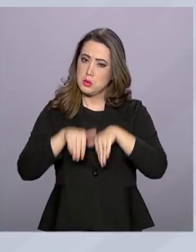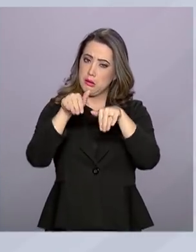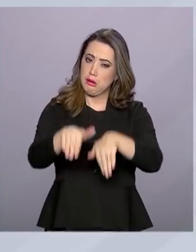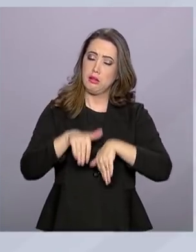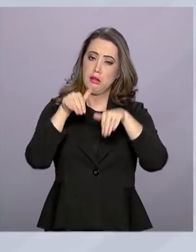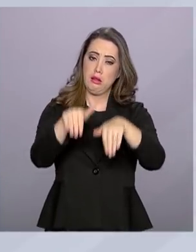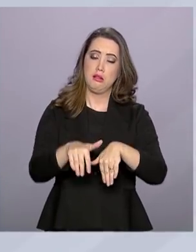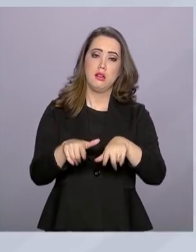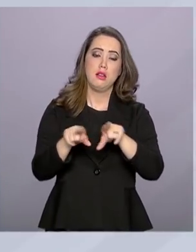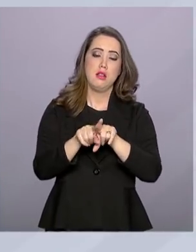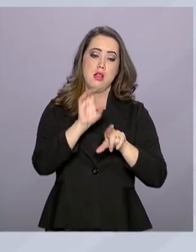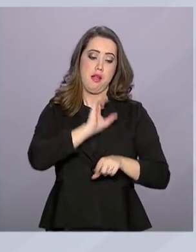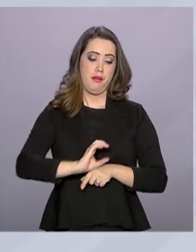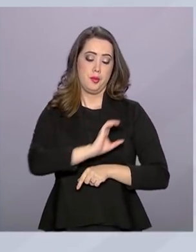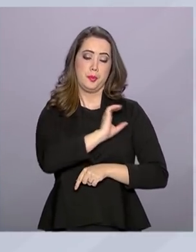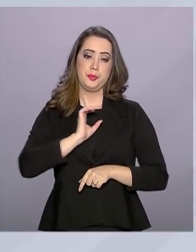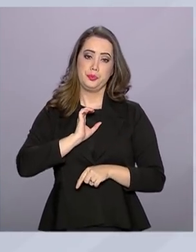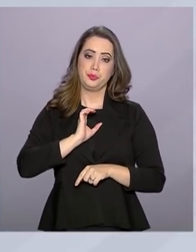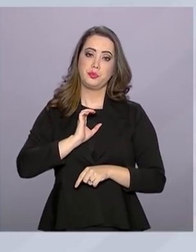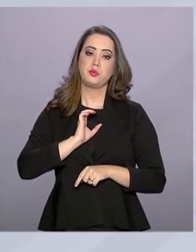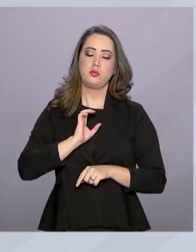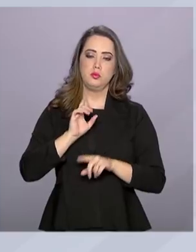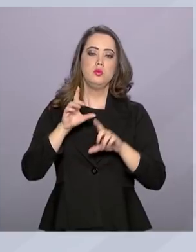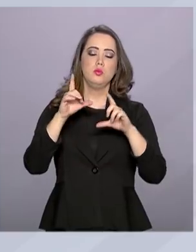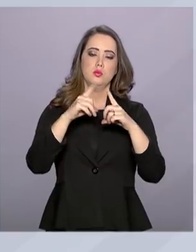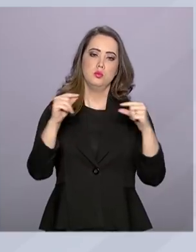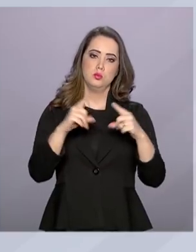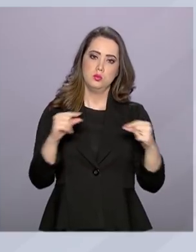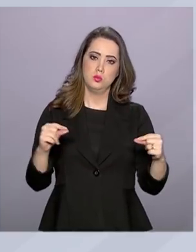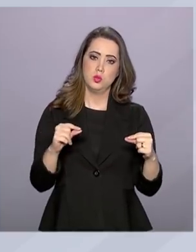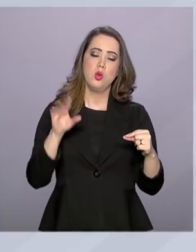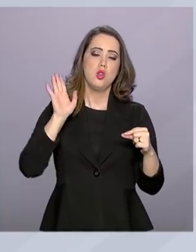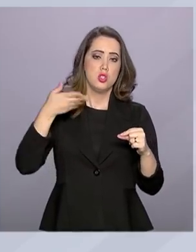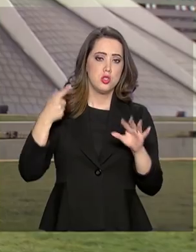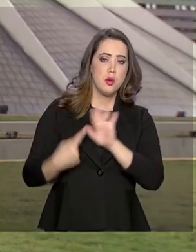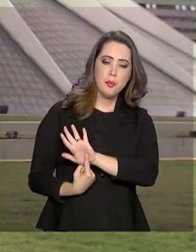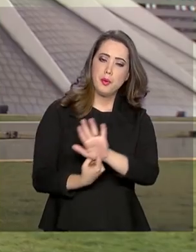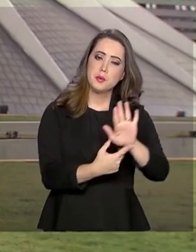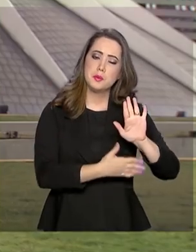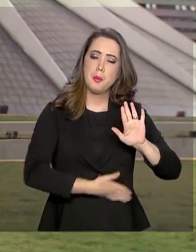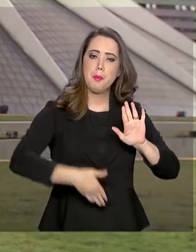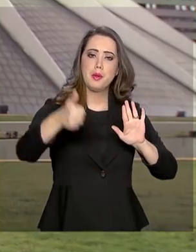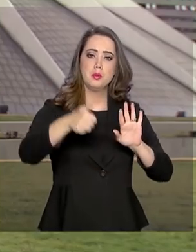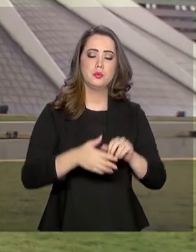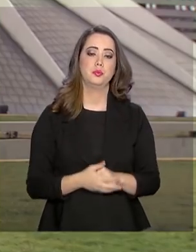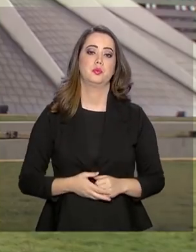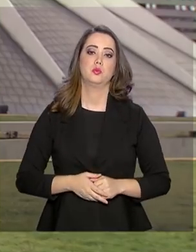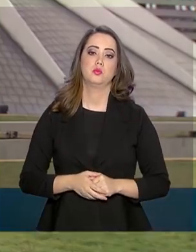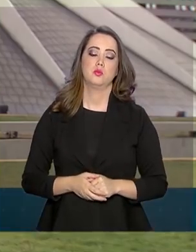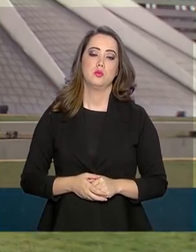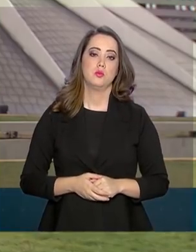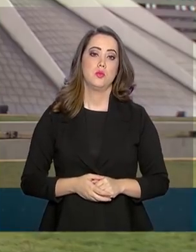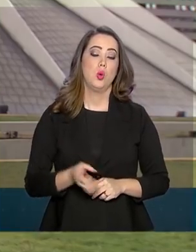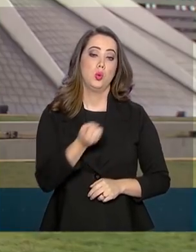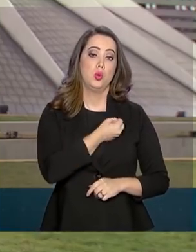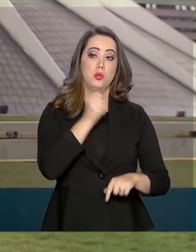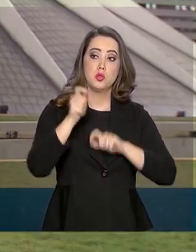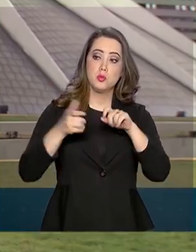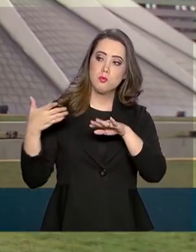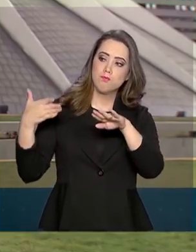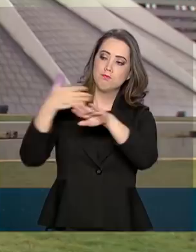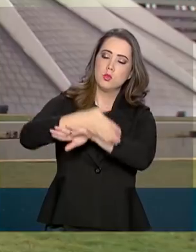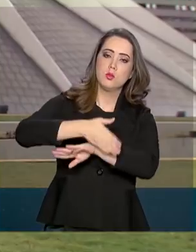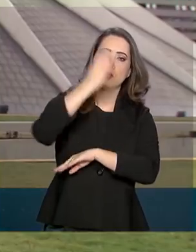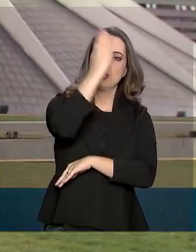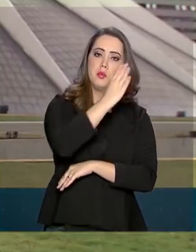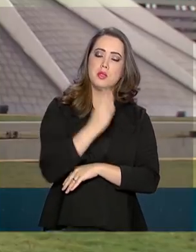Austrália e Japão, o setor já começa a dar sinais positivos. O número de estrangeiros que confirmaram viagens ao Brasil